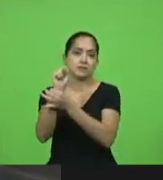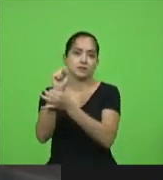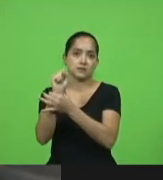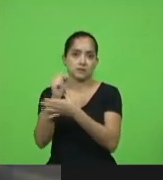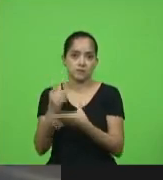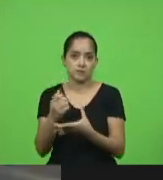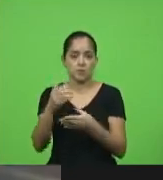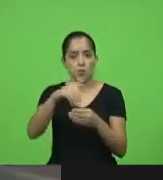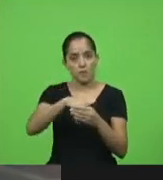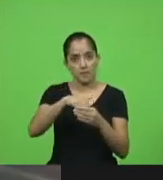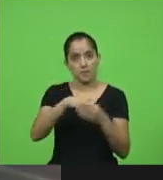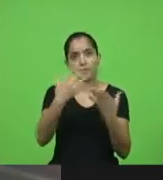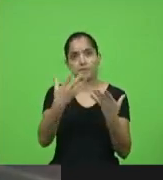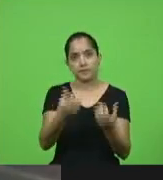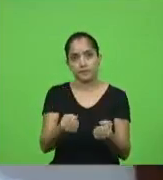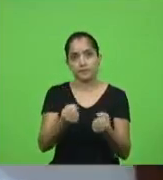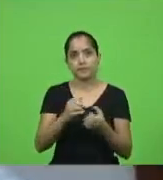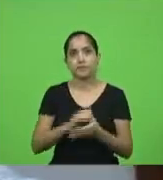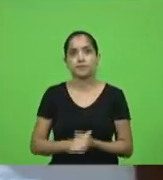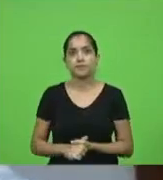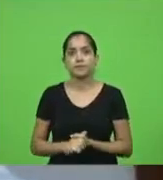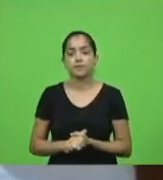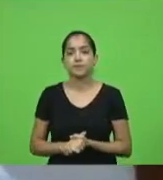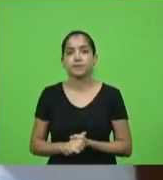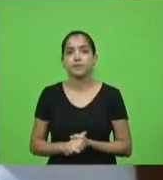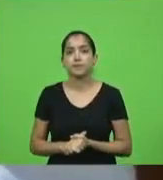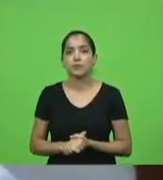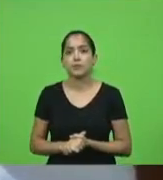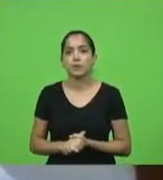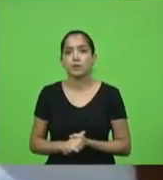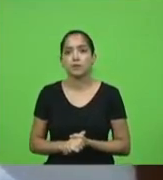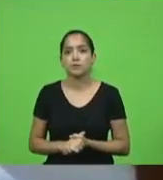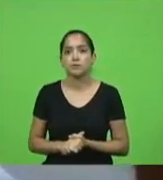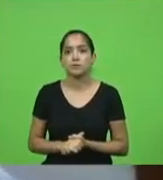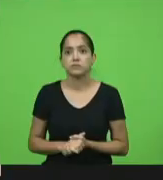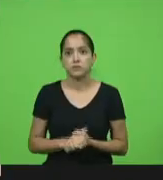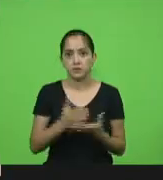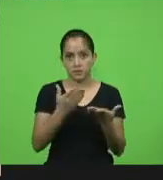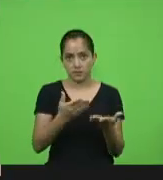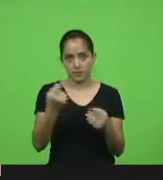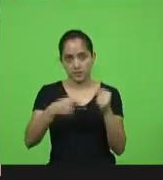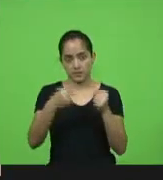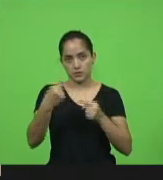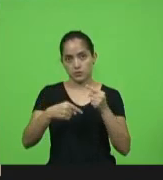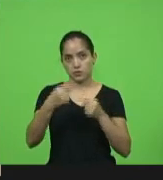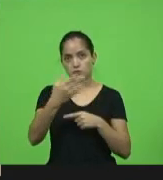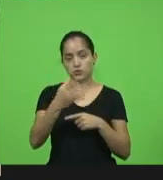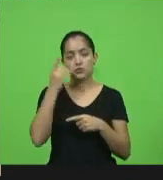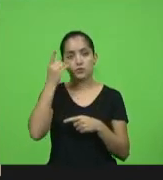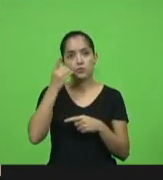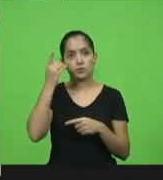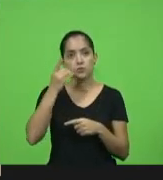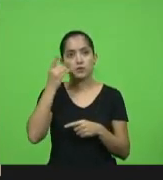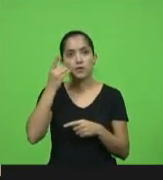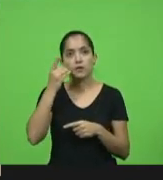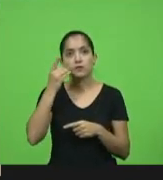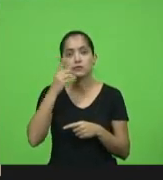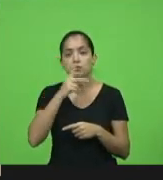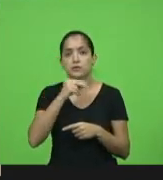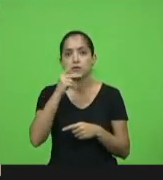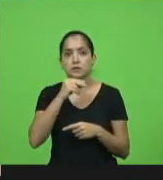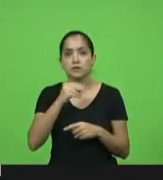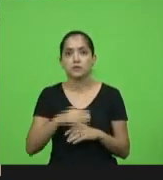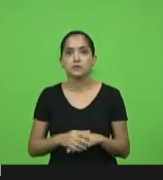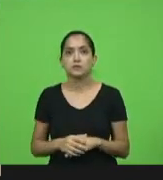voto a favor desse projeto senhor presidente ainda para discutir a matéria com a palavra deputado Keno de Nunes na sequência